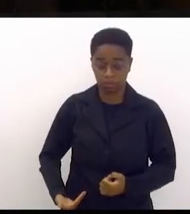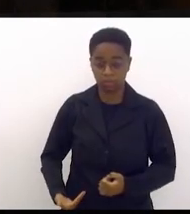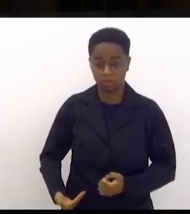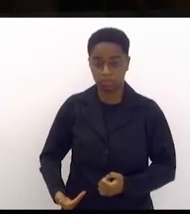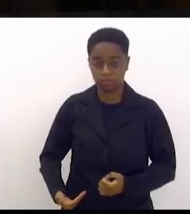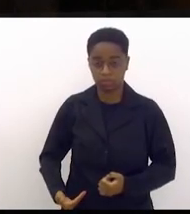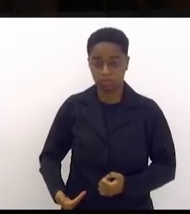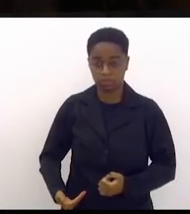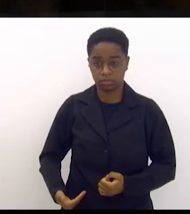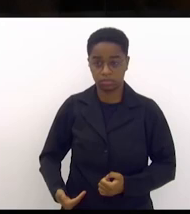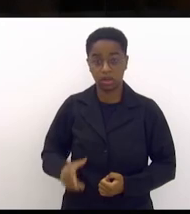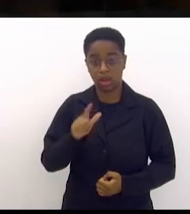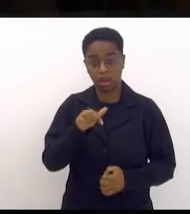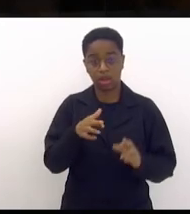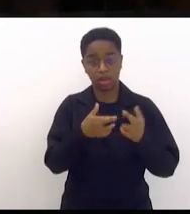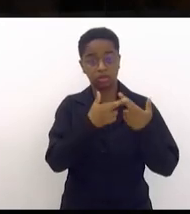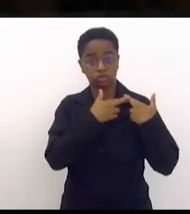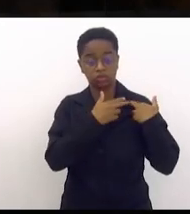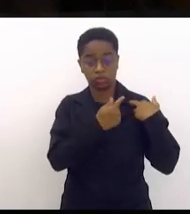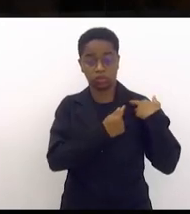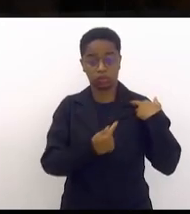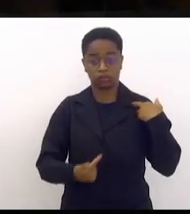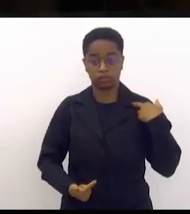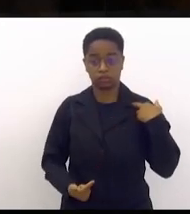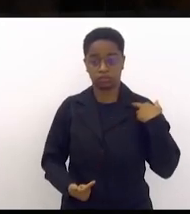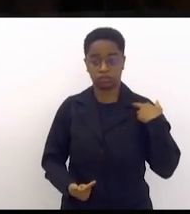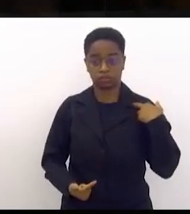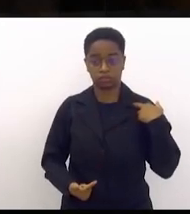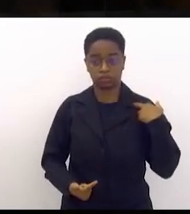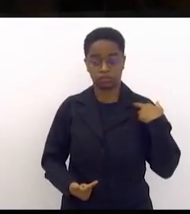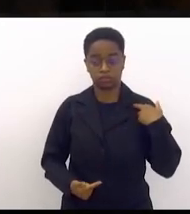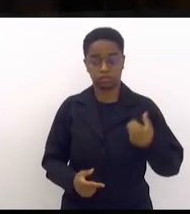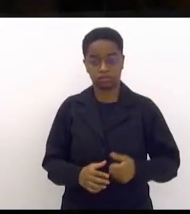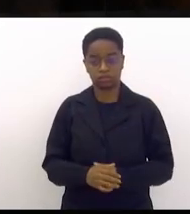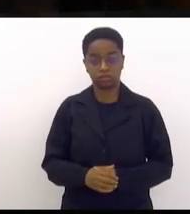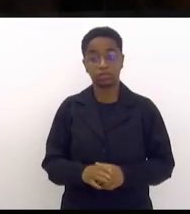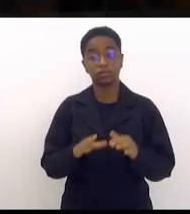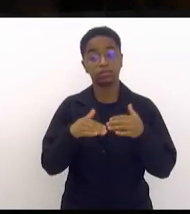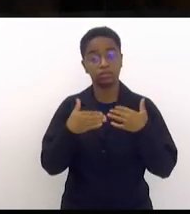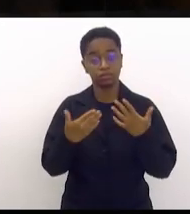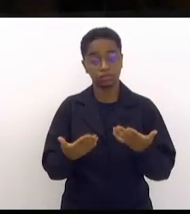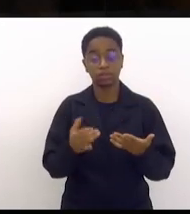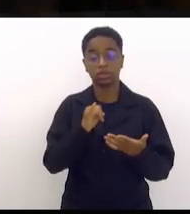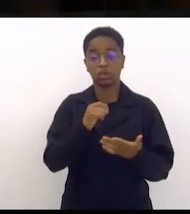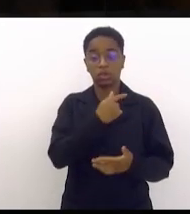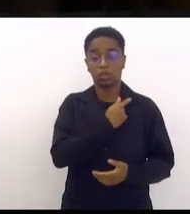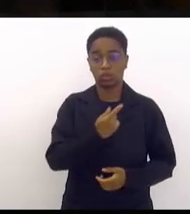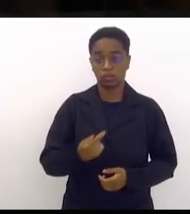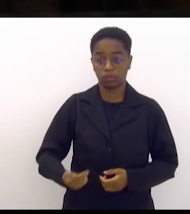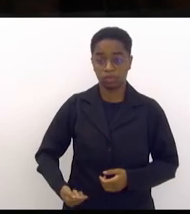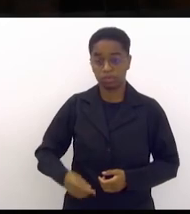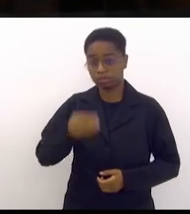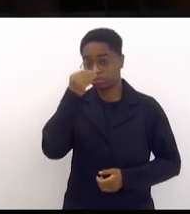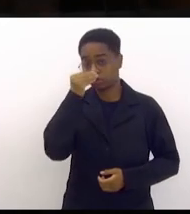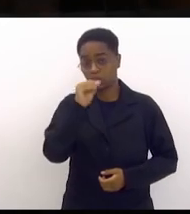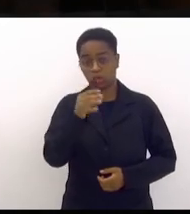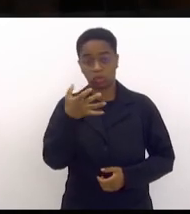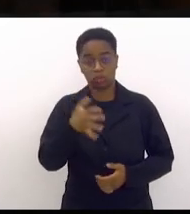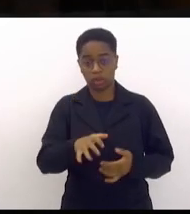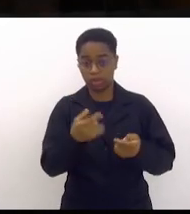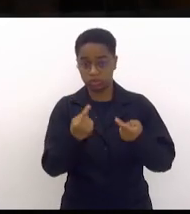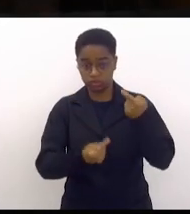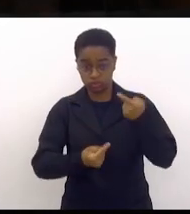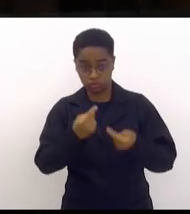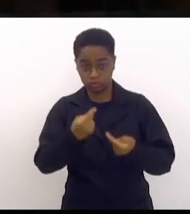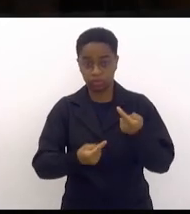está sob a responsabilidade do governo do Estado. Estado. Então, quando ele abre mão de fazer esse debate com